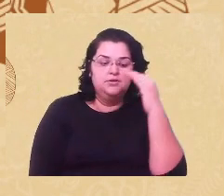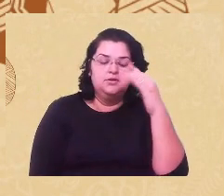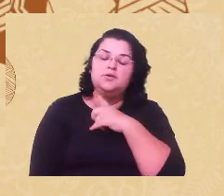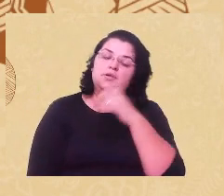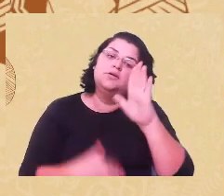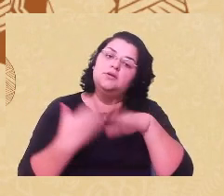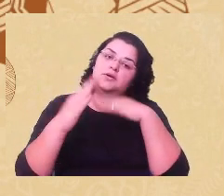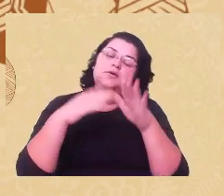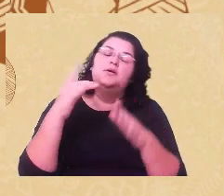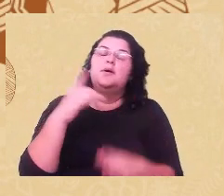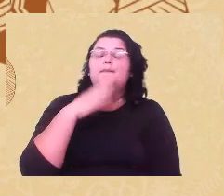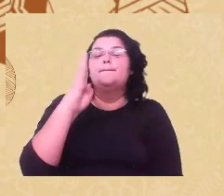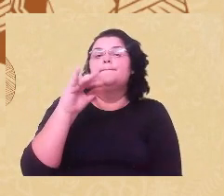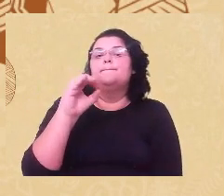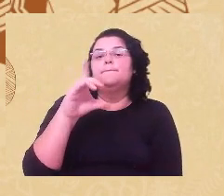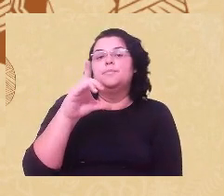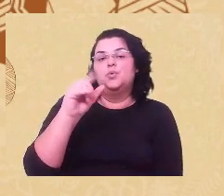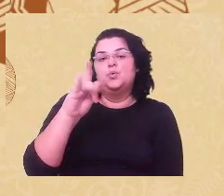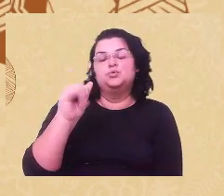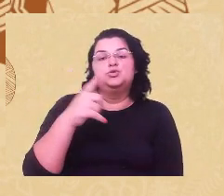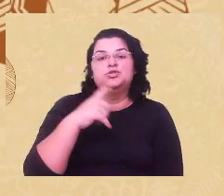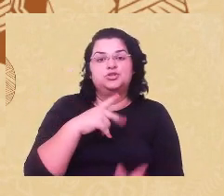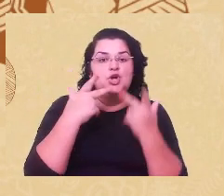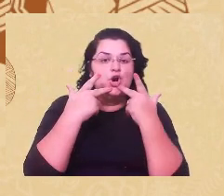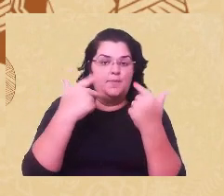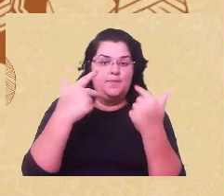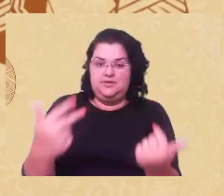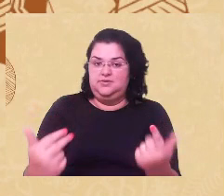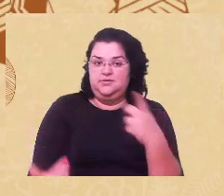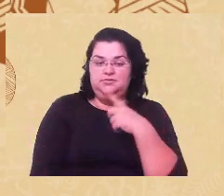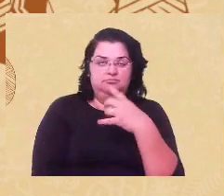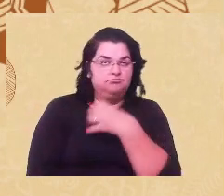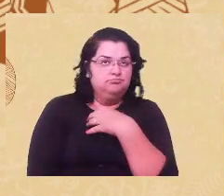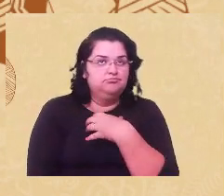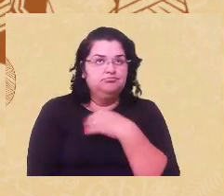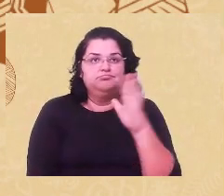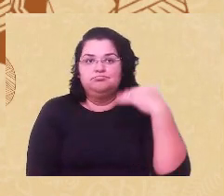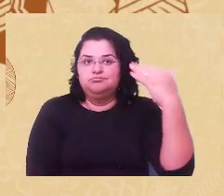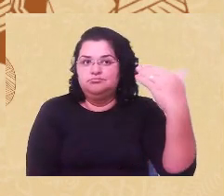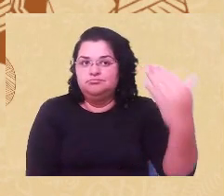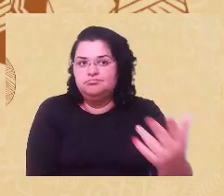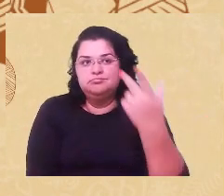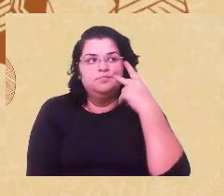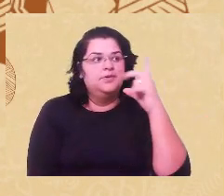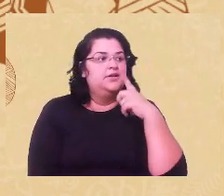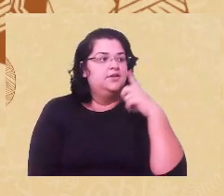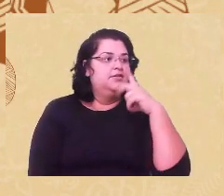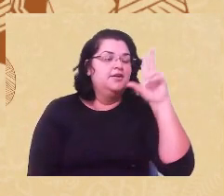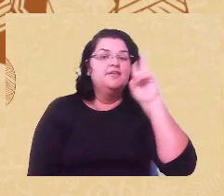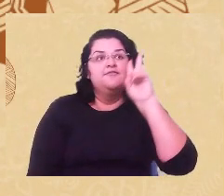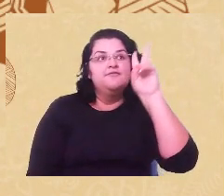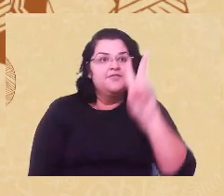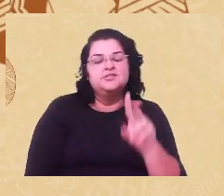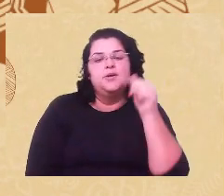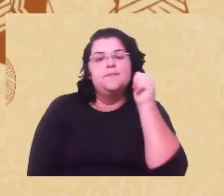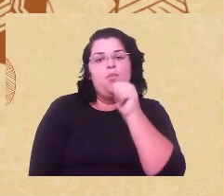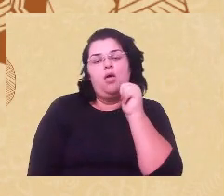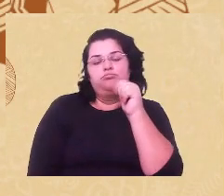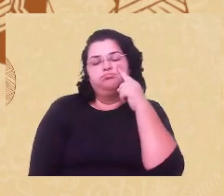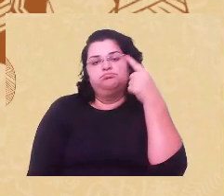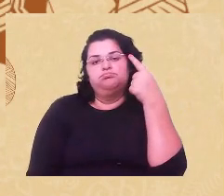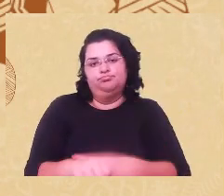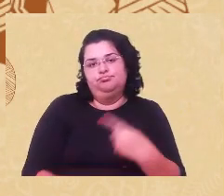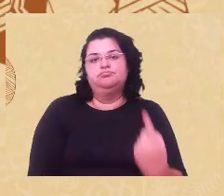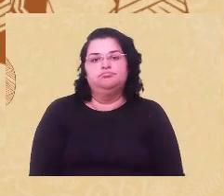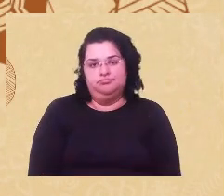ideologias de normatização, como devem se comportar para serem lidas como mulheres, quais são as premissas